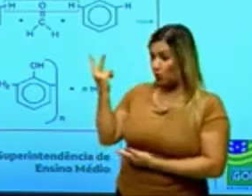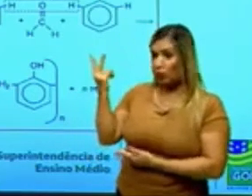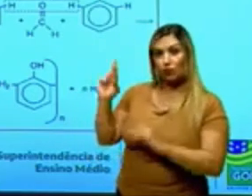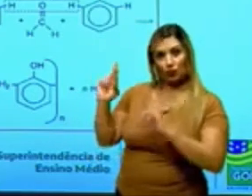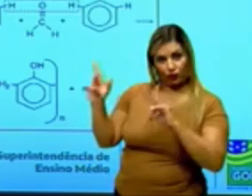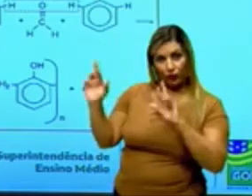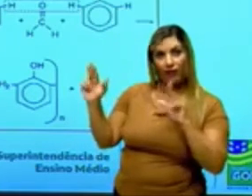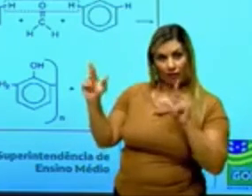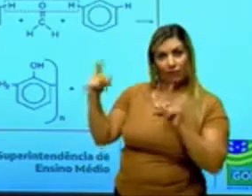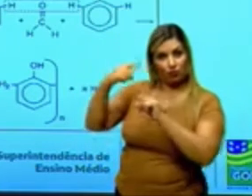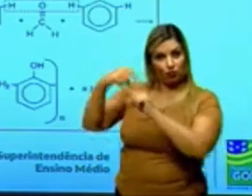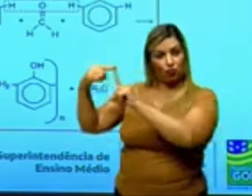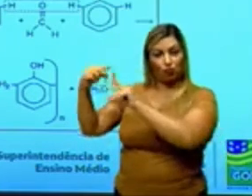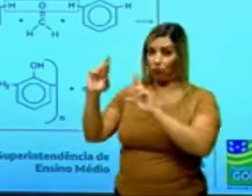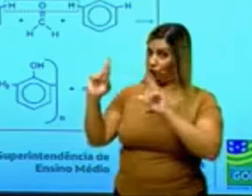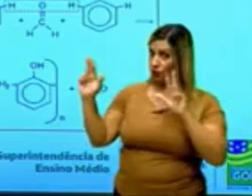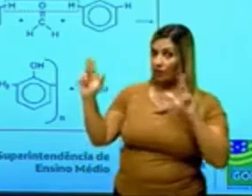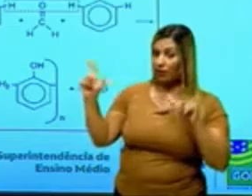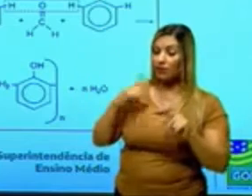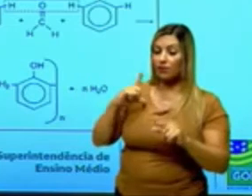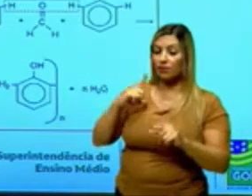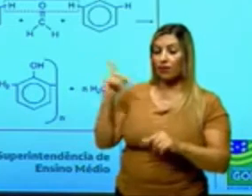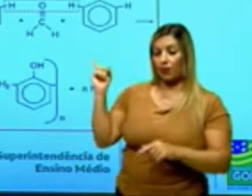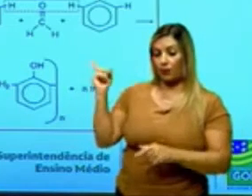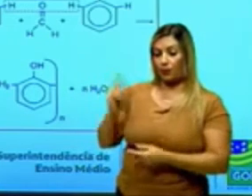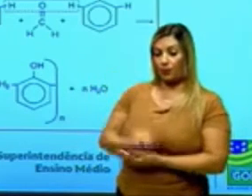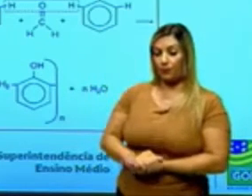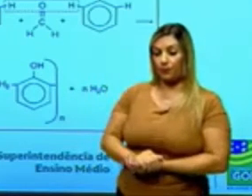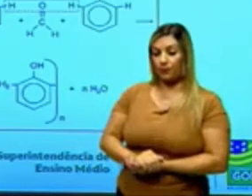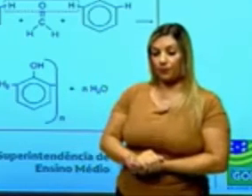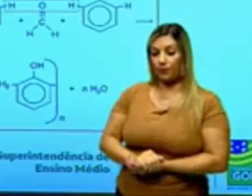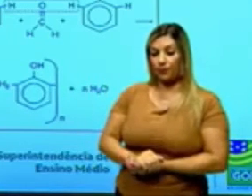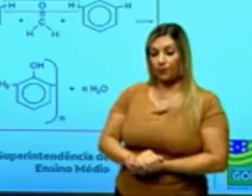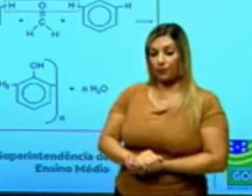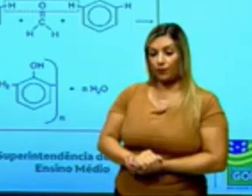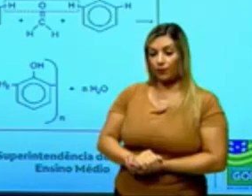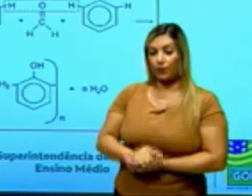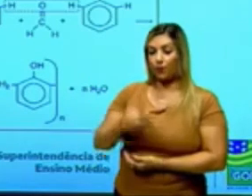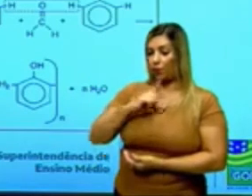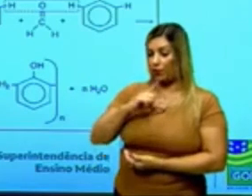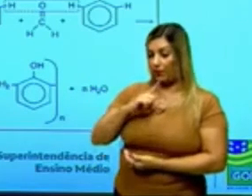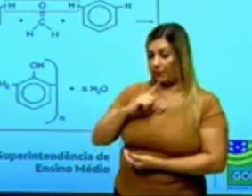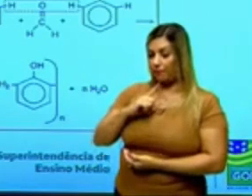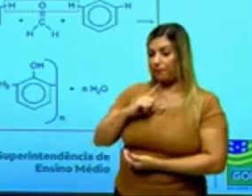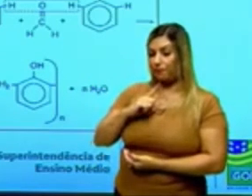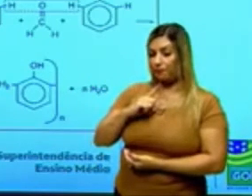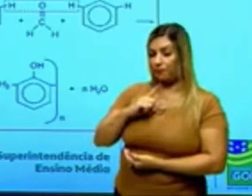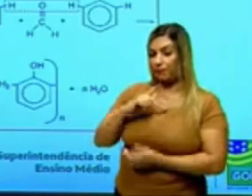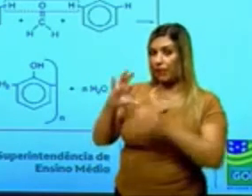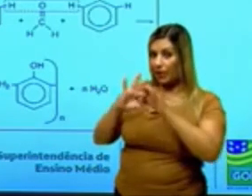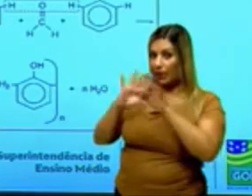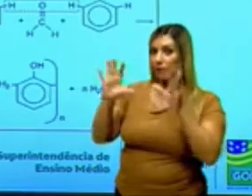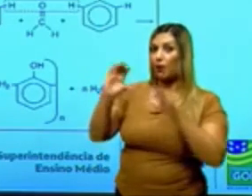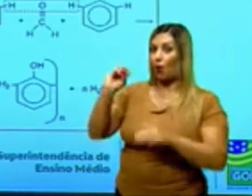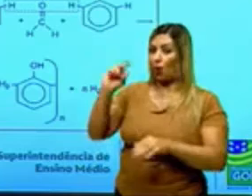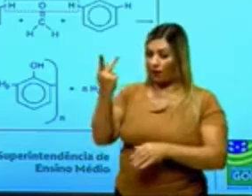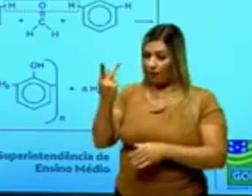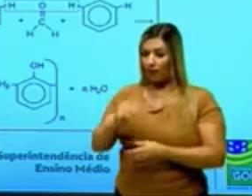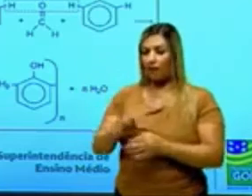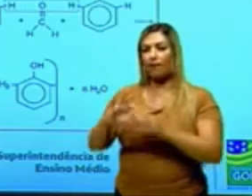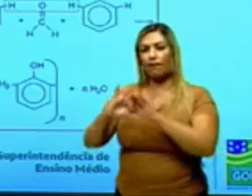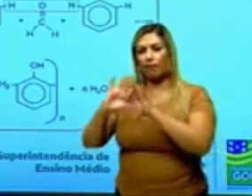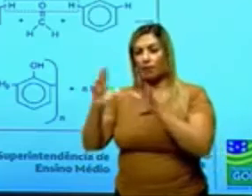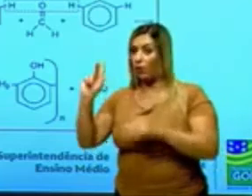e aí o que eu vou ter? Aqui, olha só, eu vou ter liberação desse OH, liberação de um